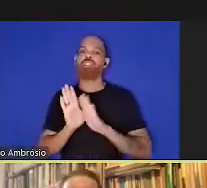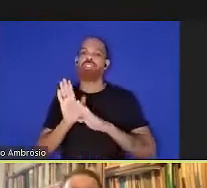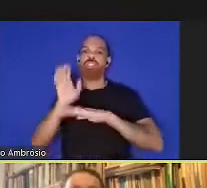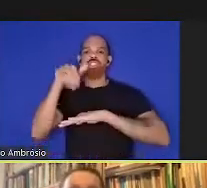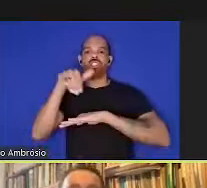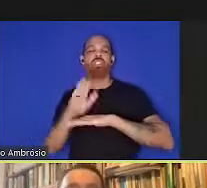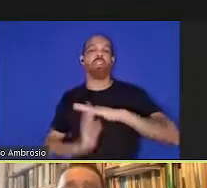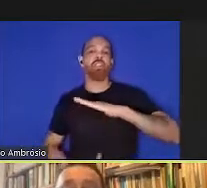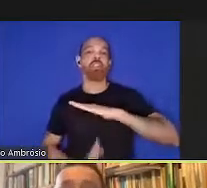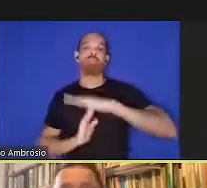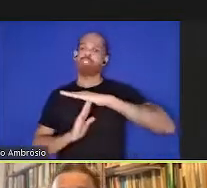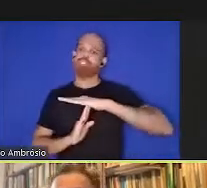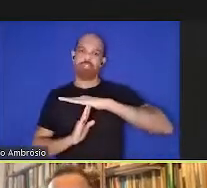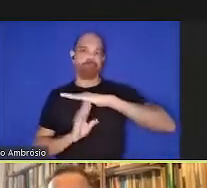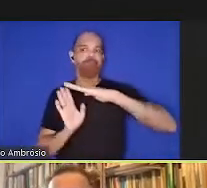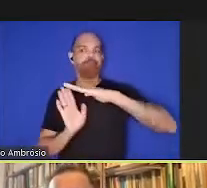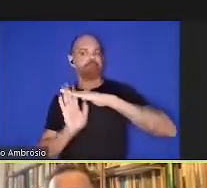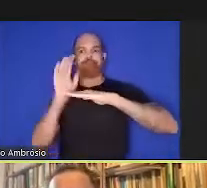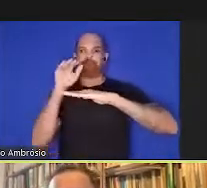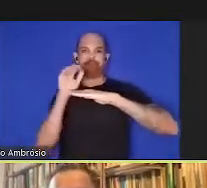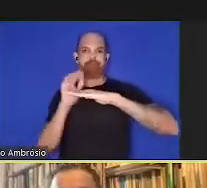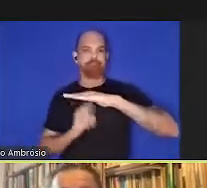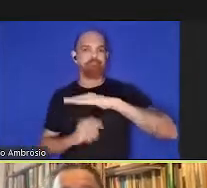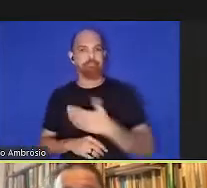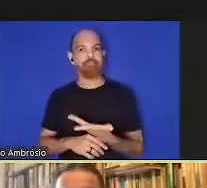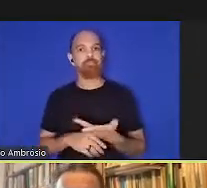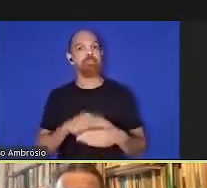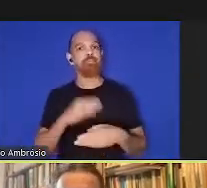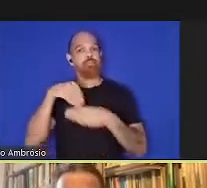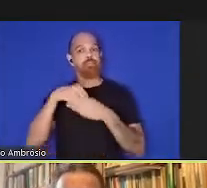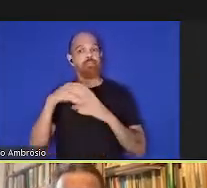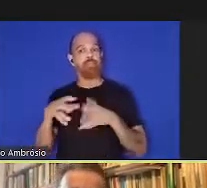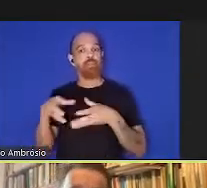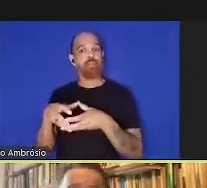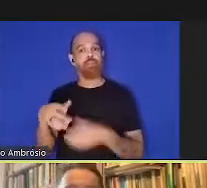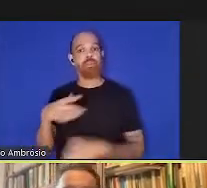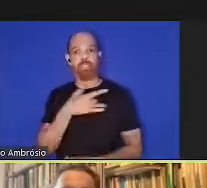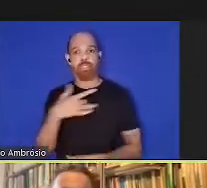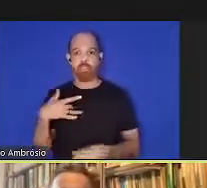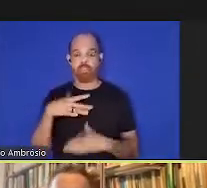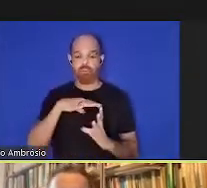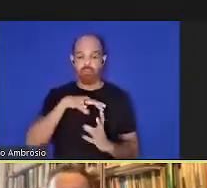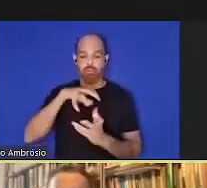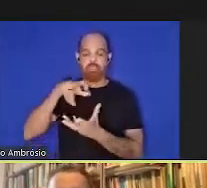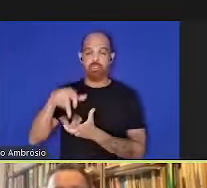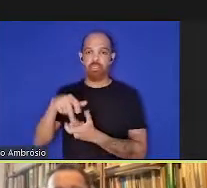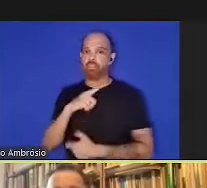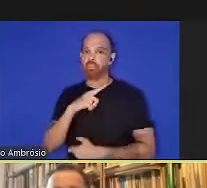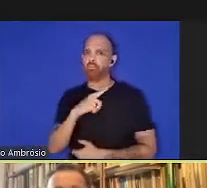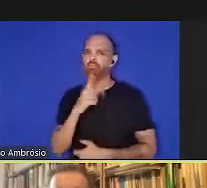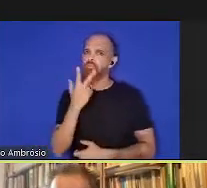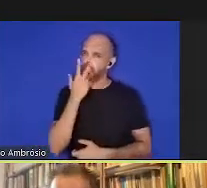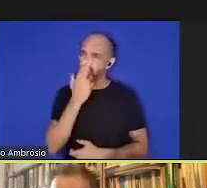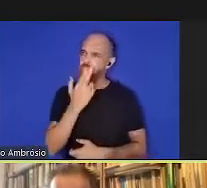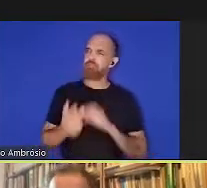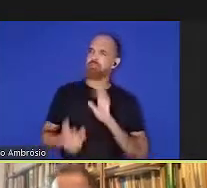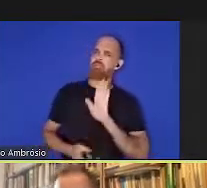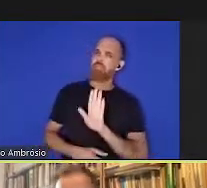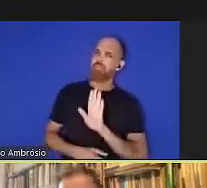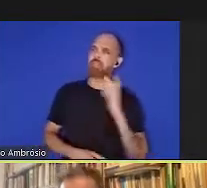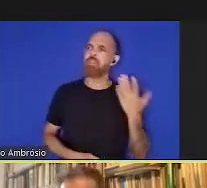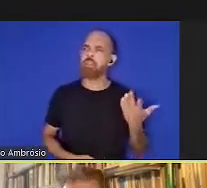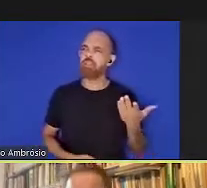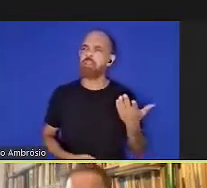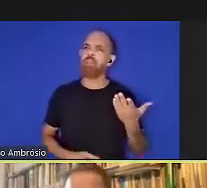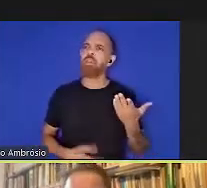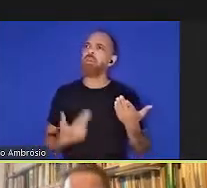do planeta e dentro da comunidade de saúde planetária nós dizemos bom, espera aí, espera aí, nós